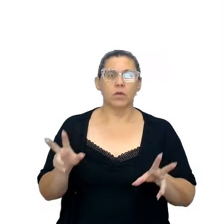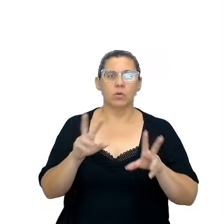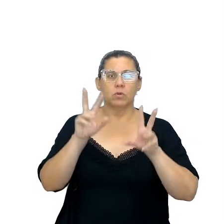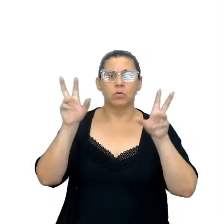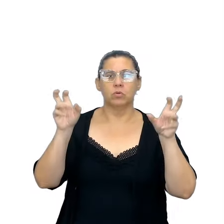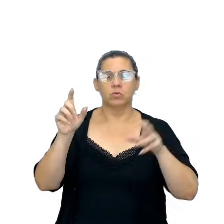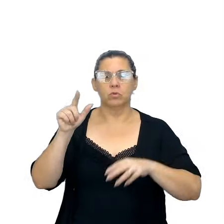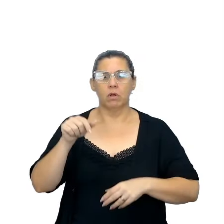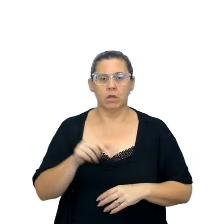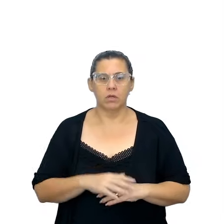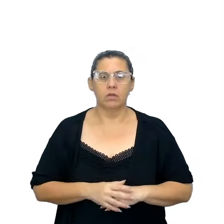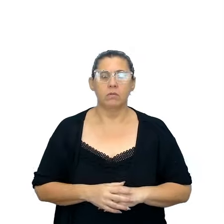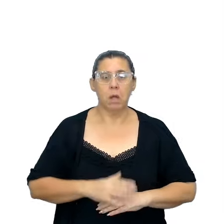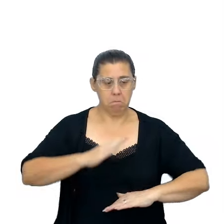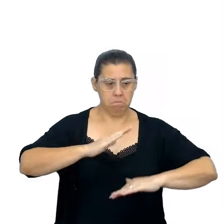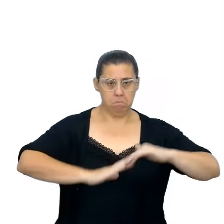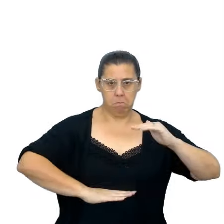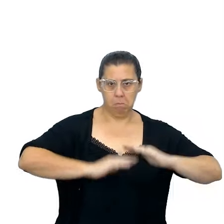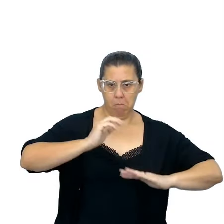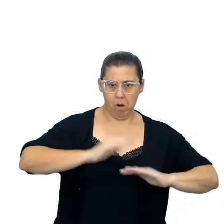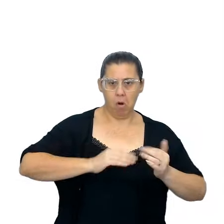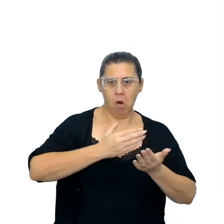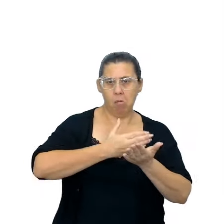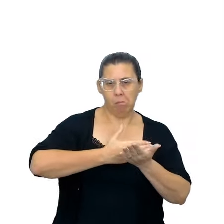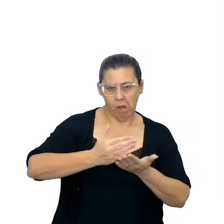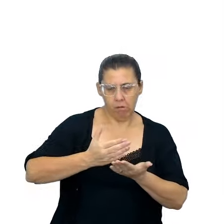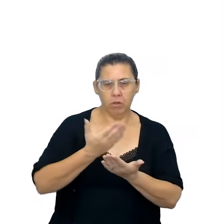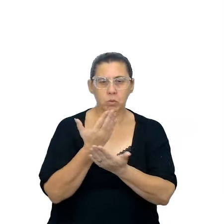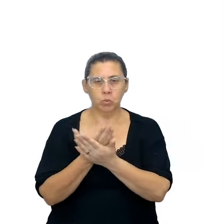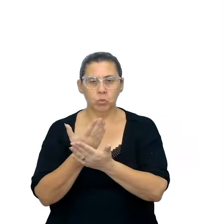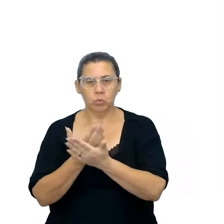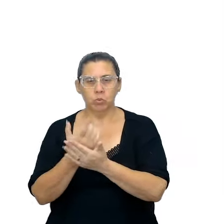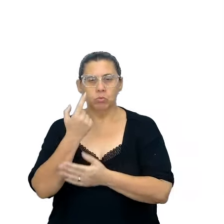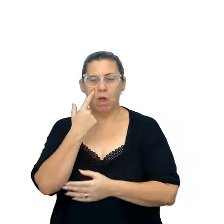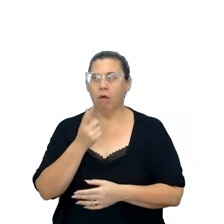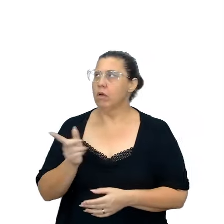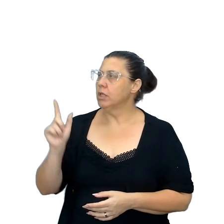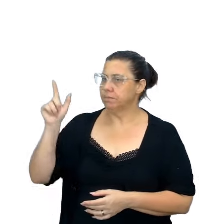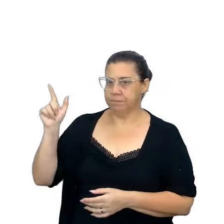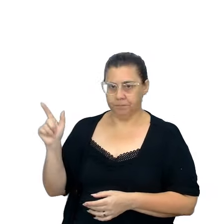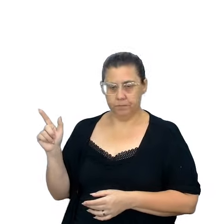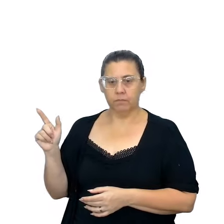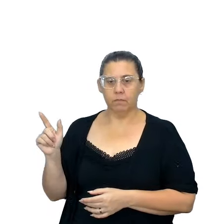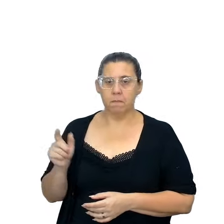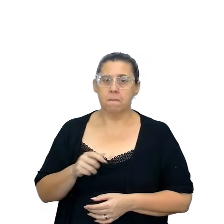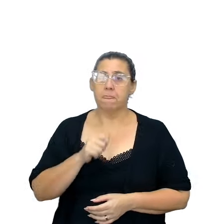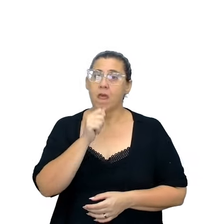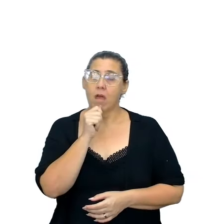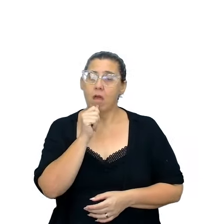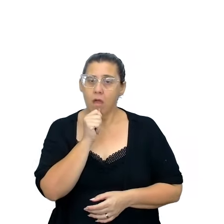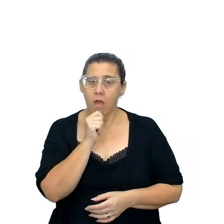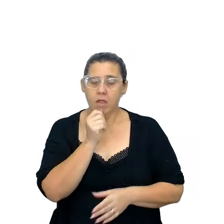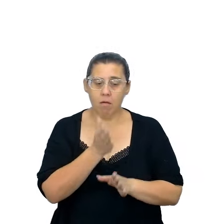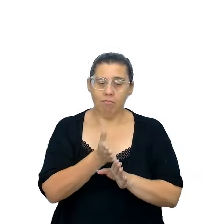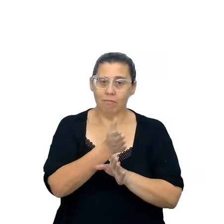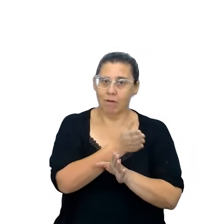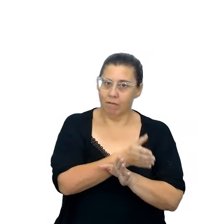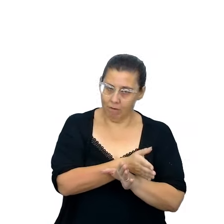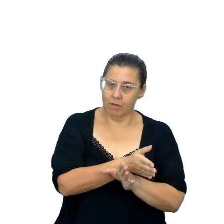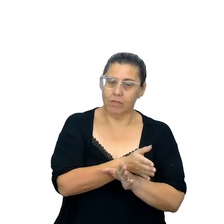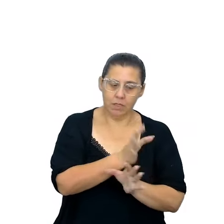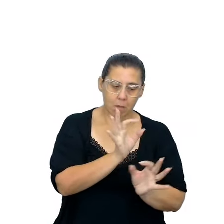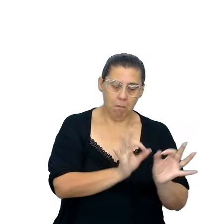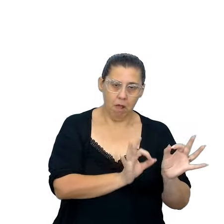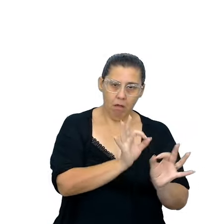mesmo é essa, Mãos à Obra Iniciando os Trabalhos, então, veja, isso é ainda uma prévia, né, um